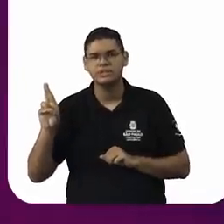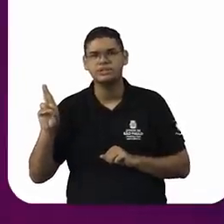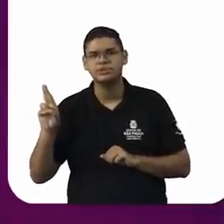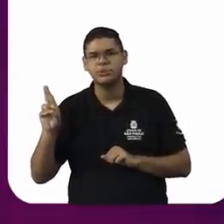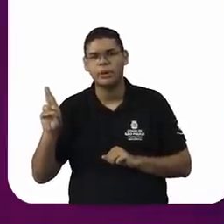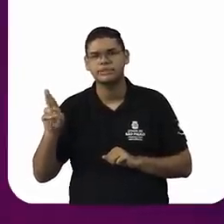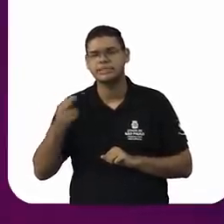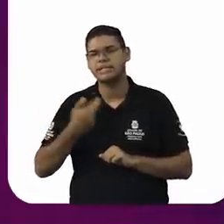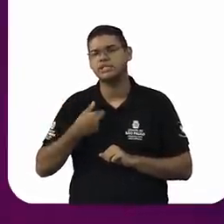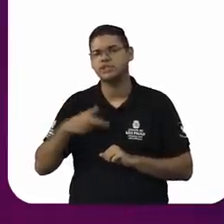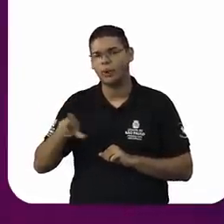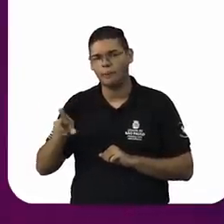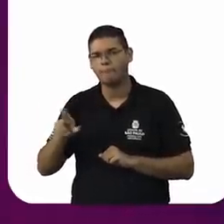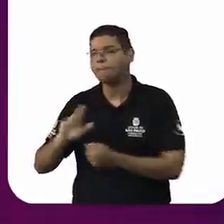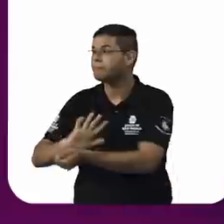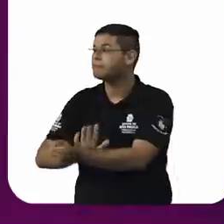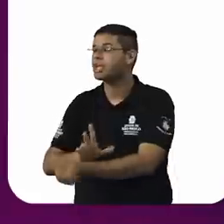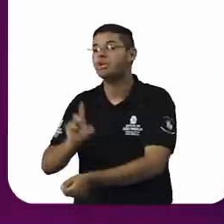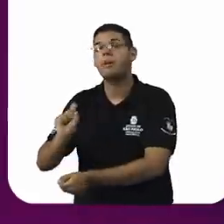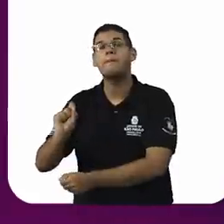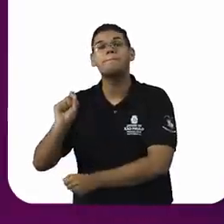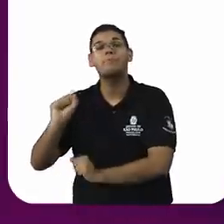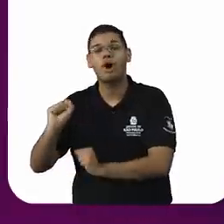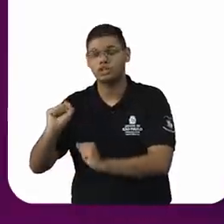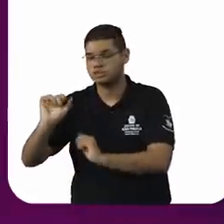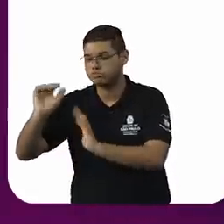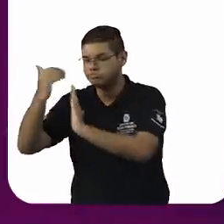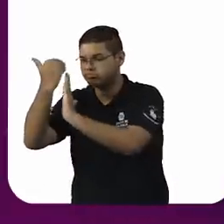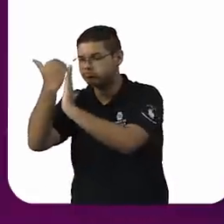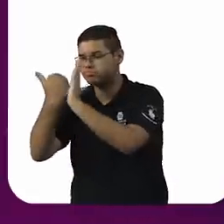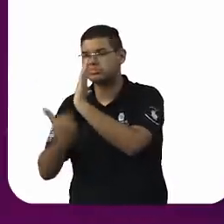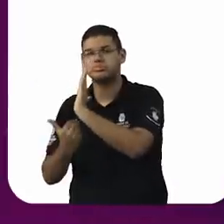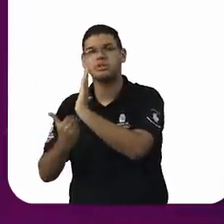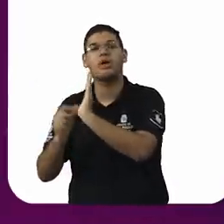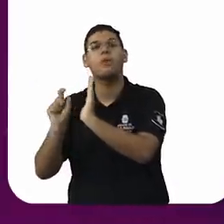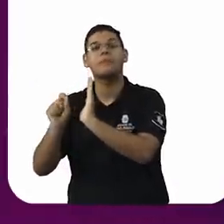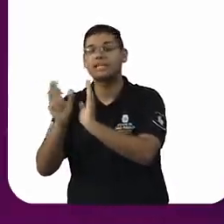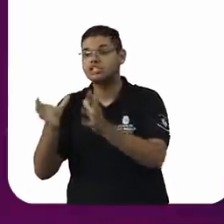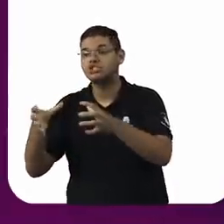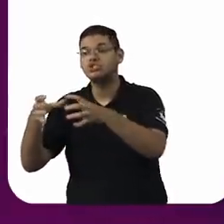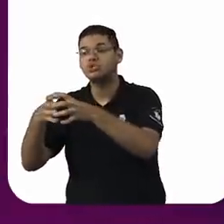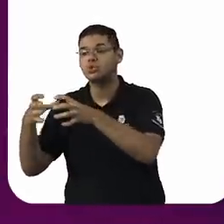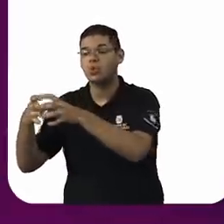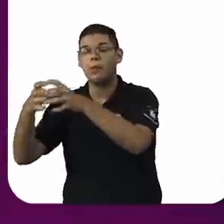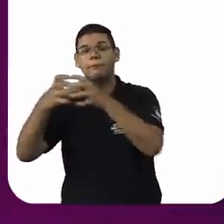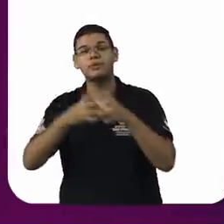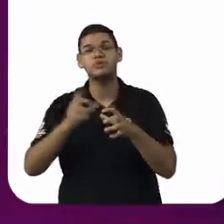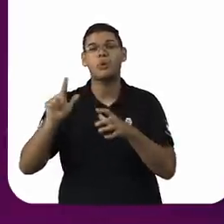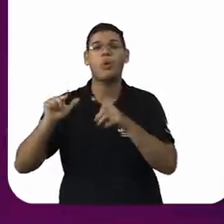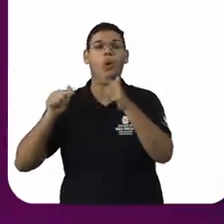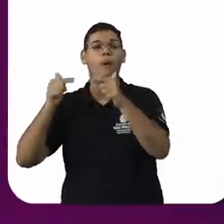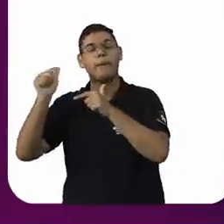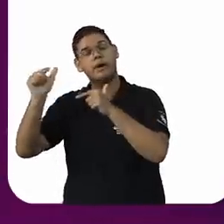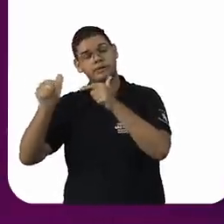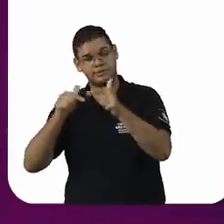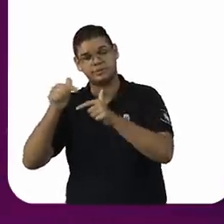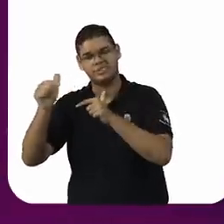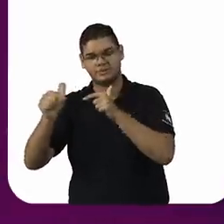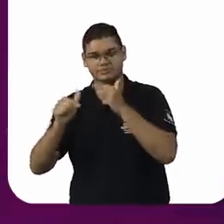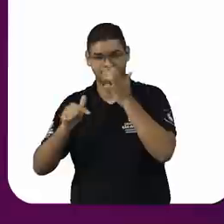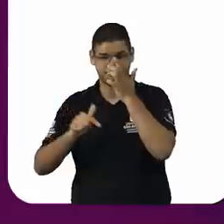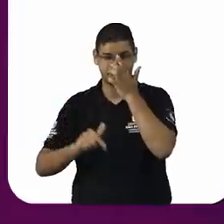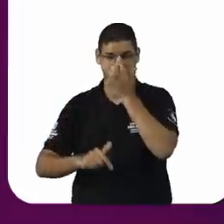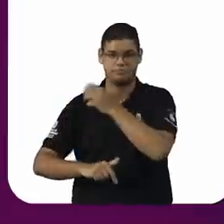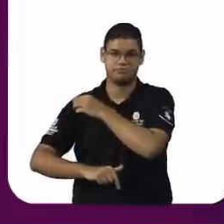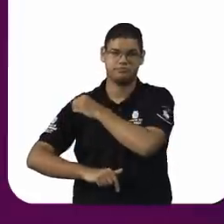africanas, ou pode haver intolerância religiosa de outros grupos, de grupos minoritários em relação a grupos maiores